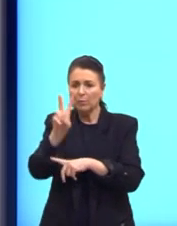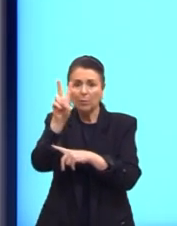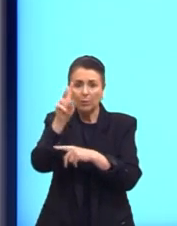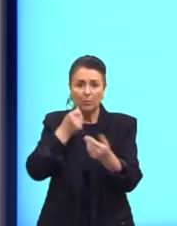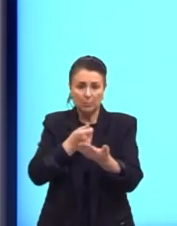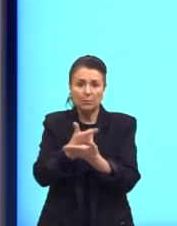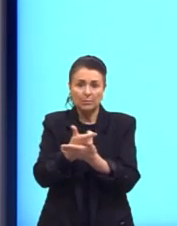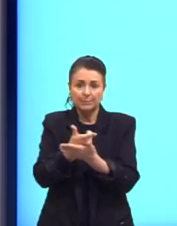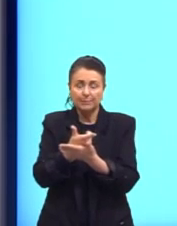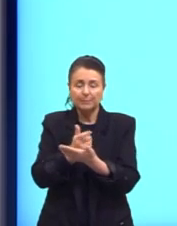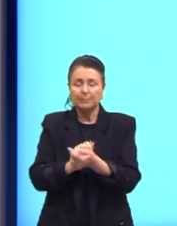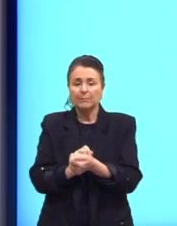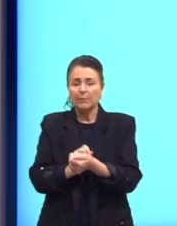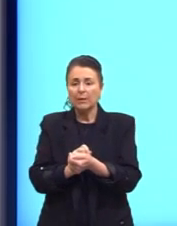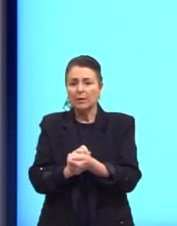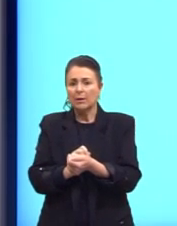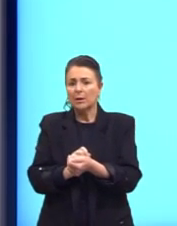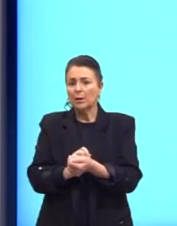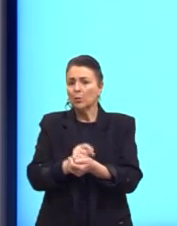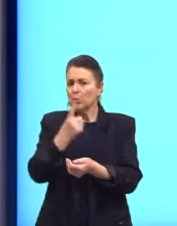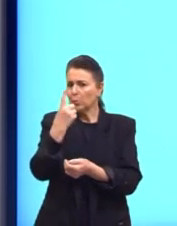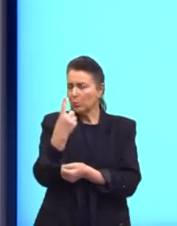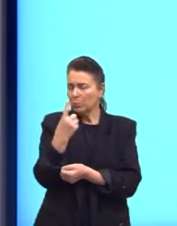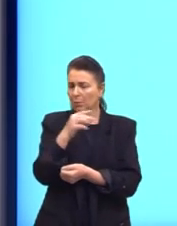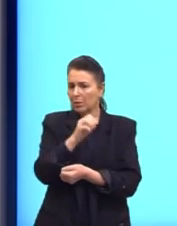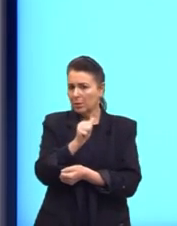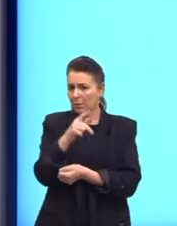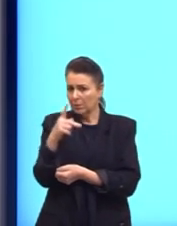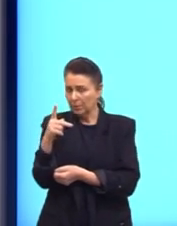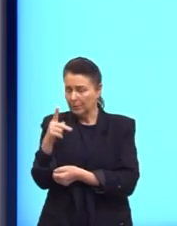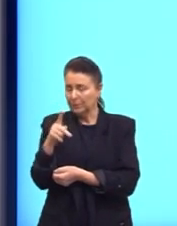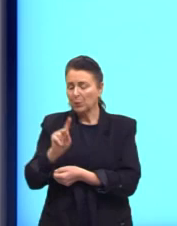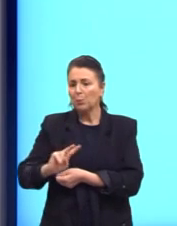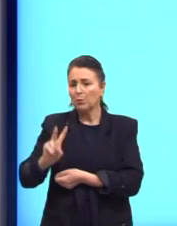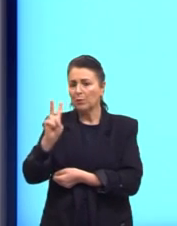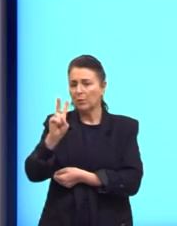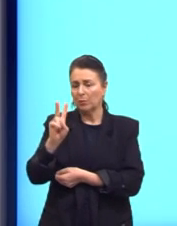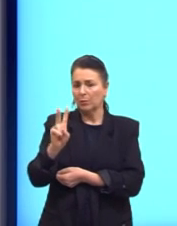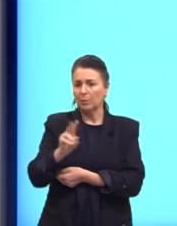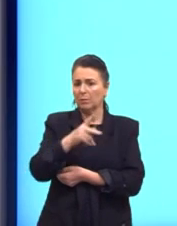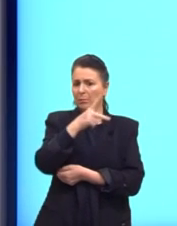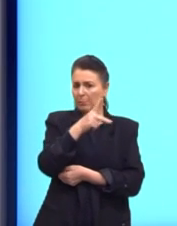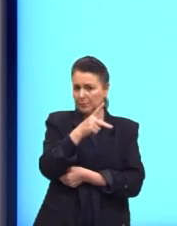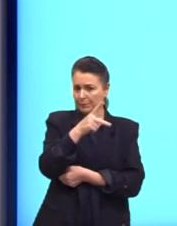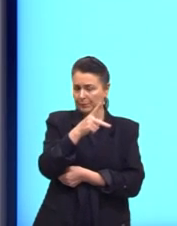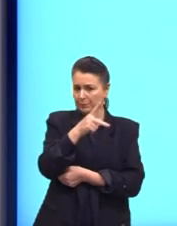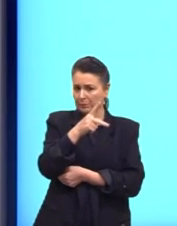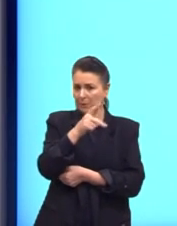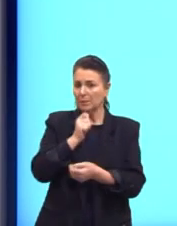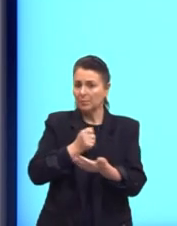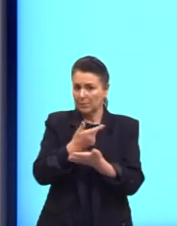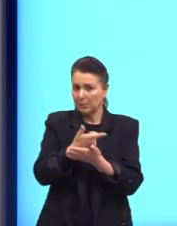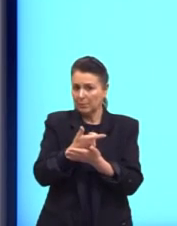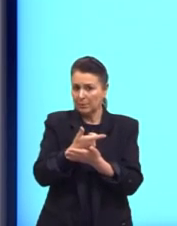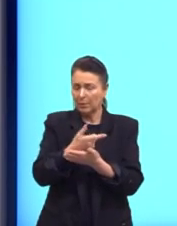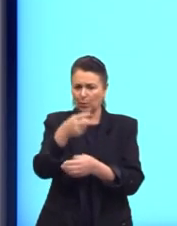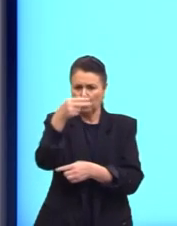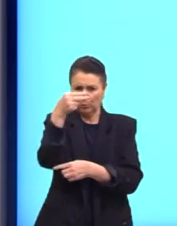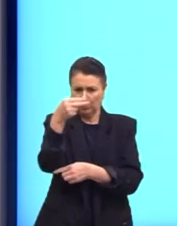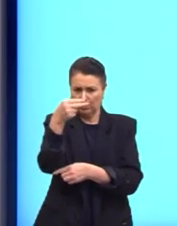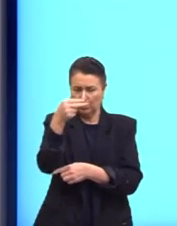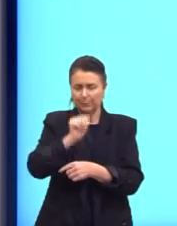hospedagem. Em um desses aplicativos, o preço P a ser pago pela hospedagem é